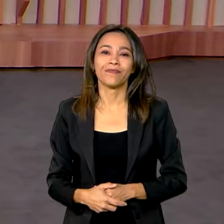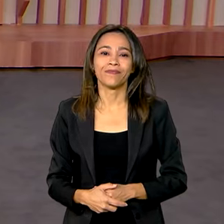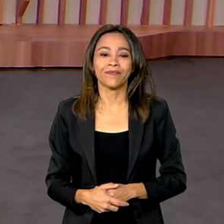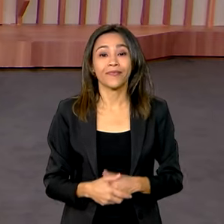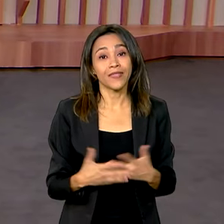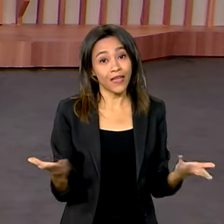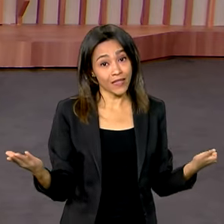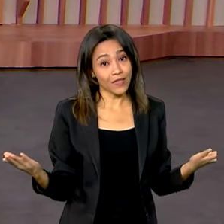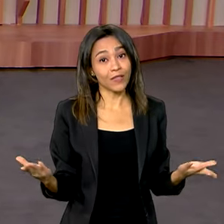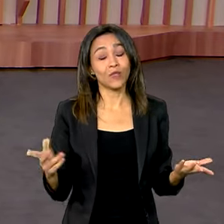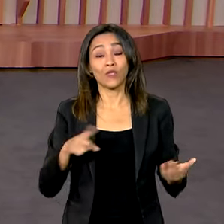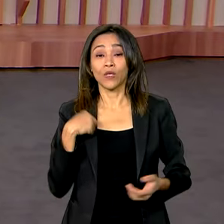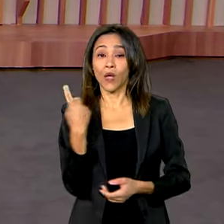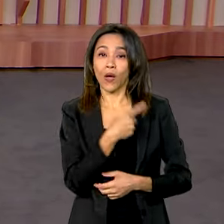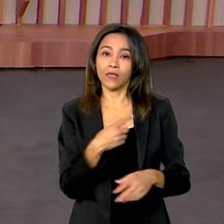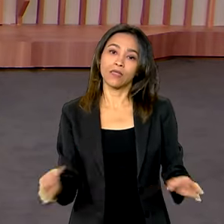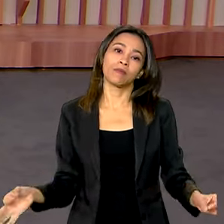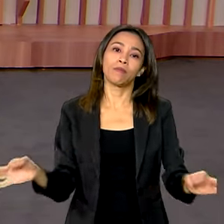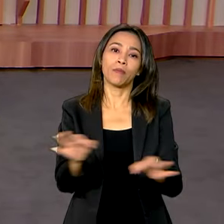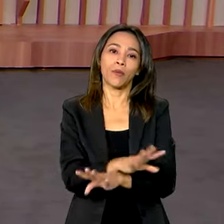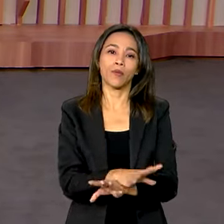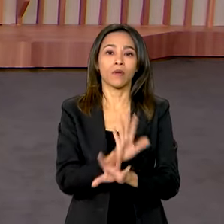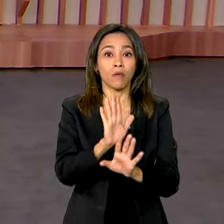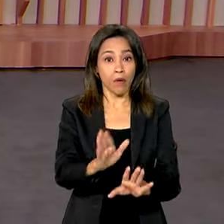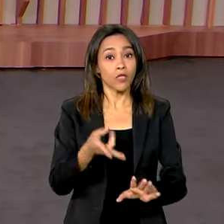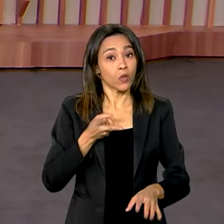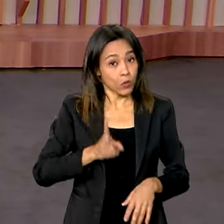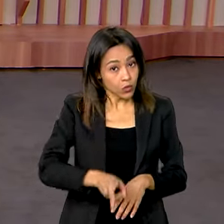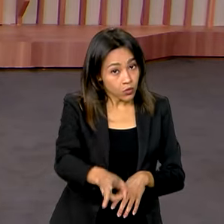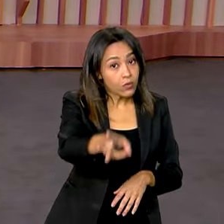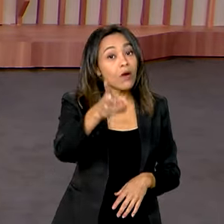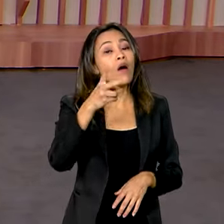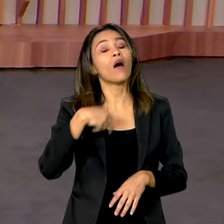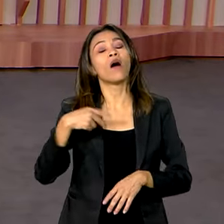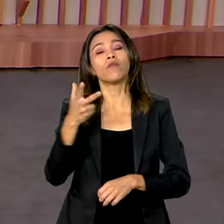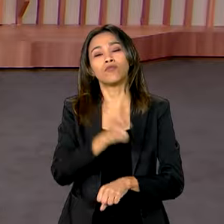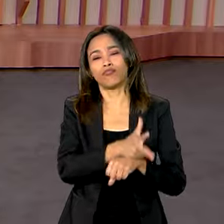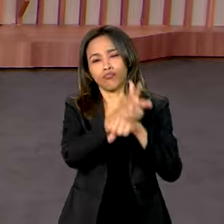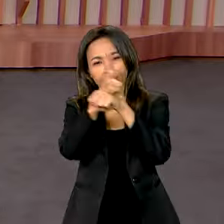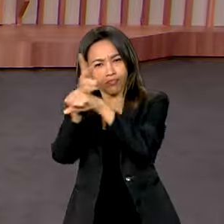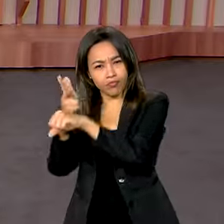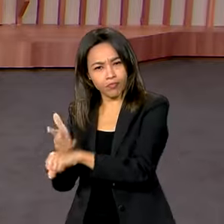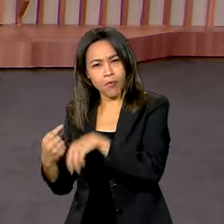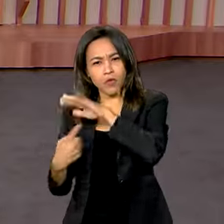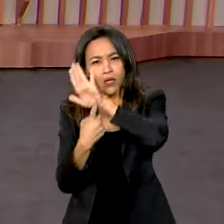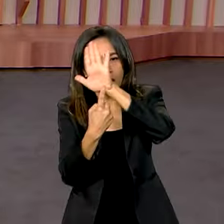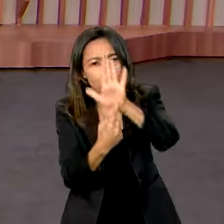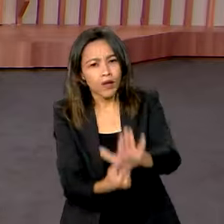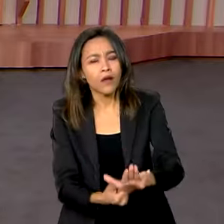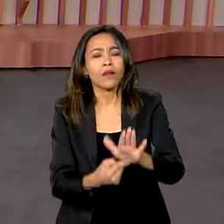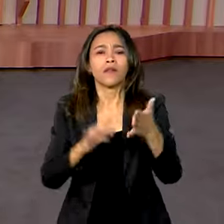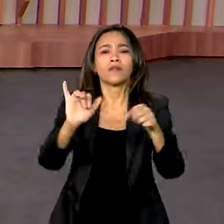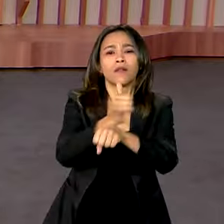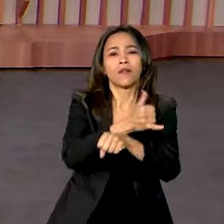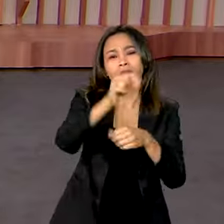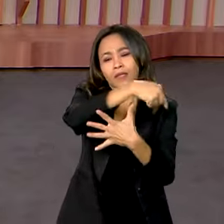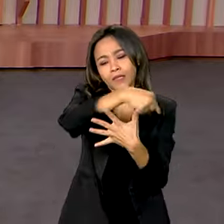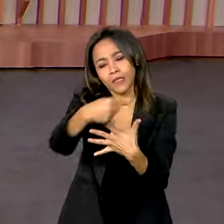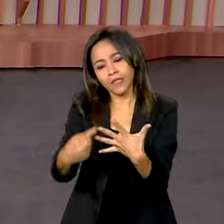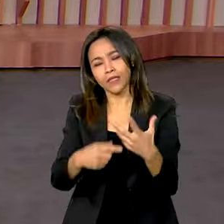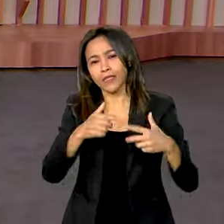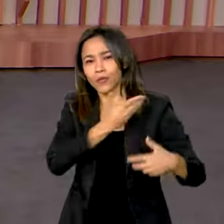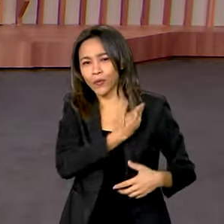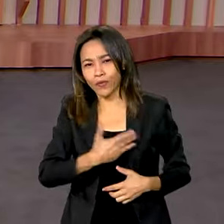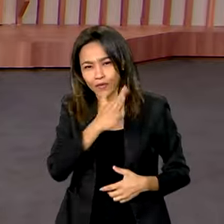E é isso, então. O Brasil em Dia fica por aqui, mas o Canal Bob segue com a programação, mostrando todas as ações do governo federal, com